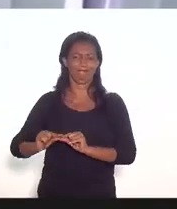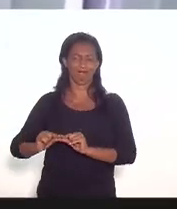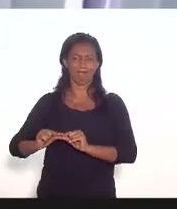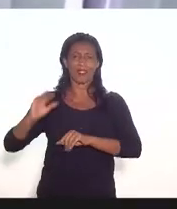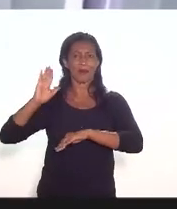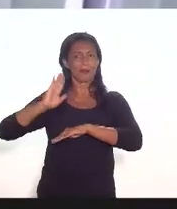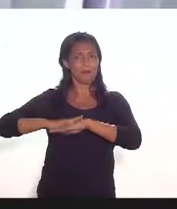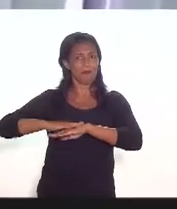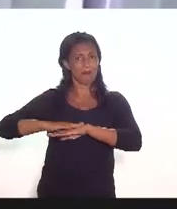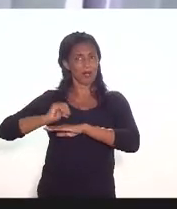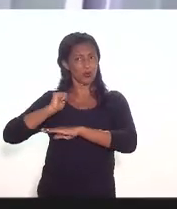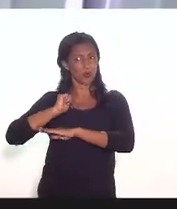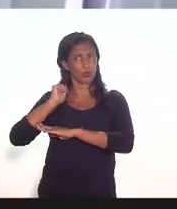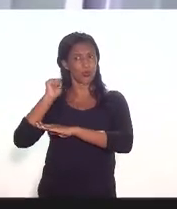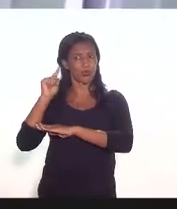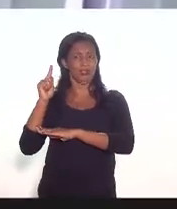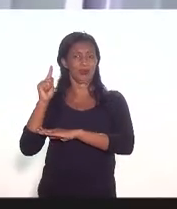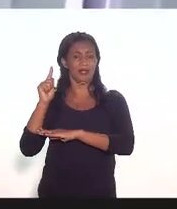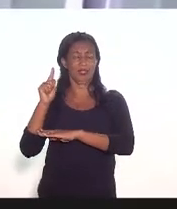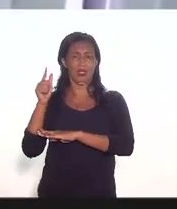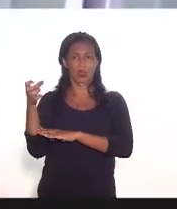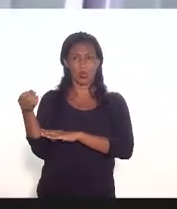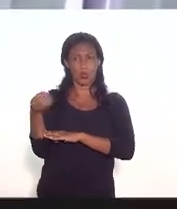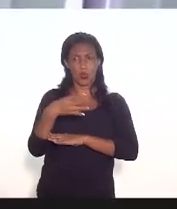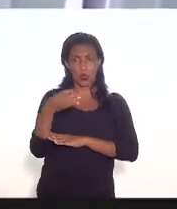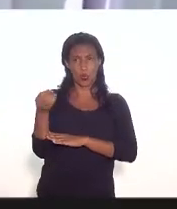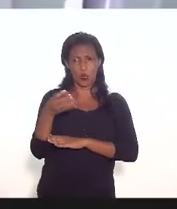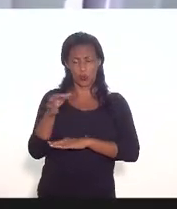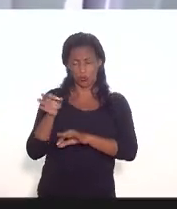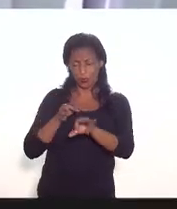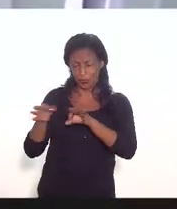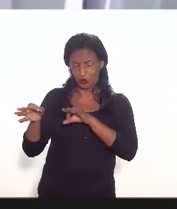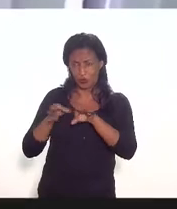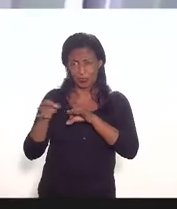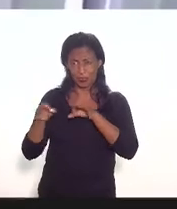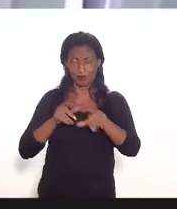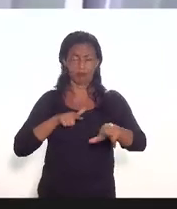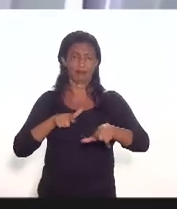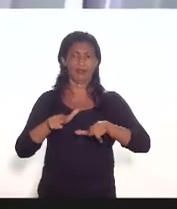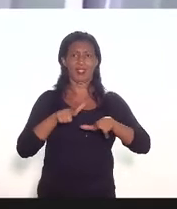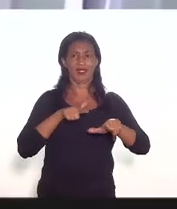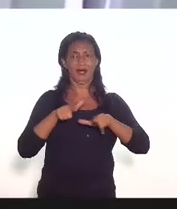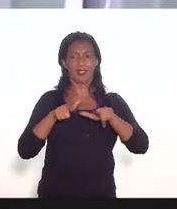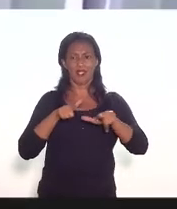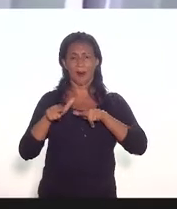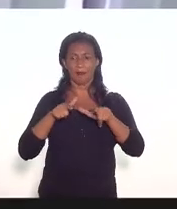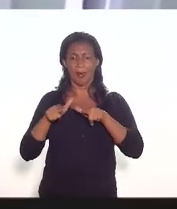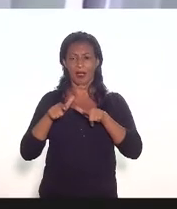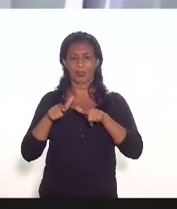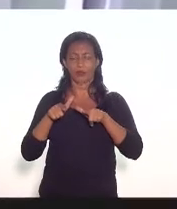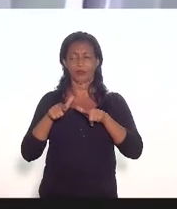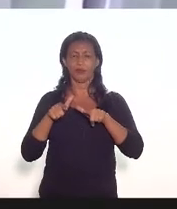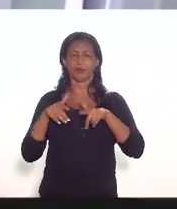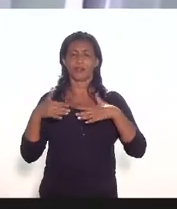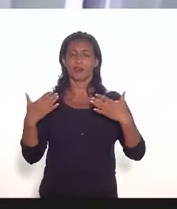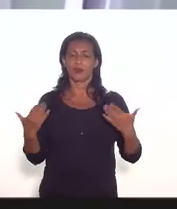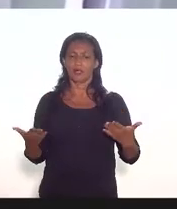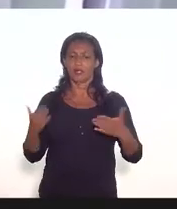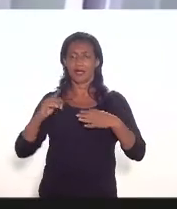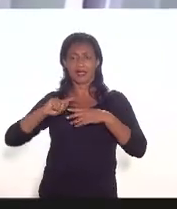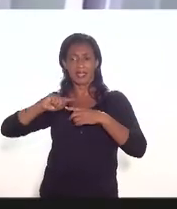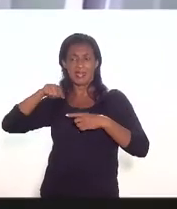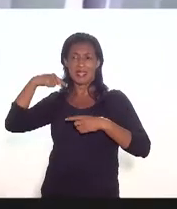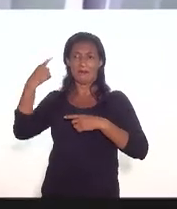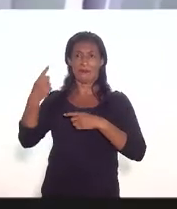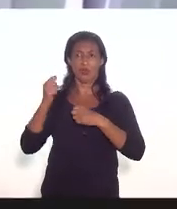mais do que isso deputado Luiz Paulo as novas formas de organização de trabalho que vão se consolidar no pós-pandemia